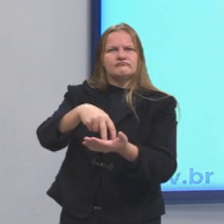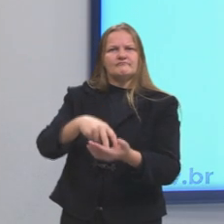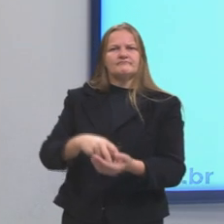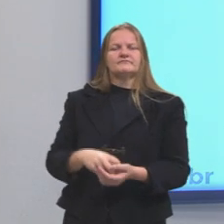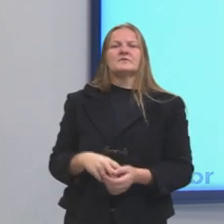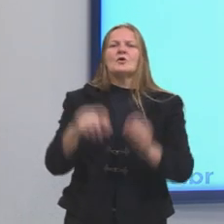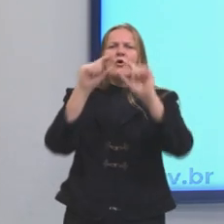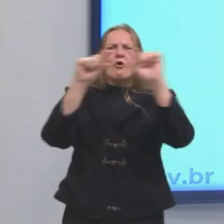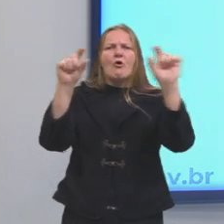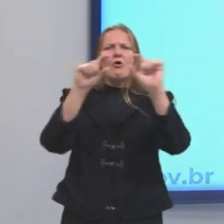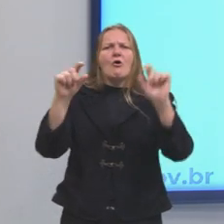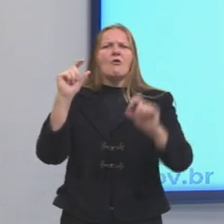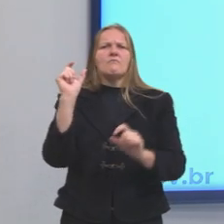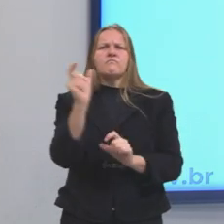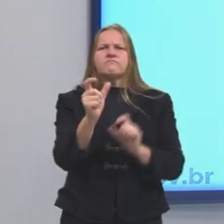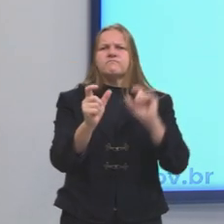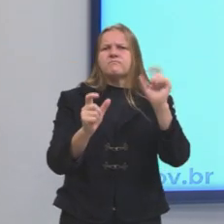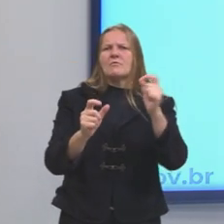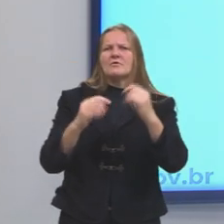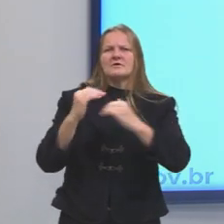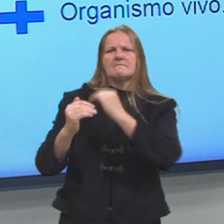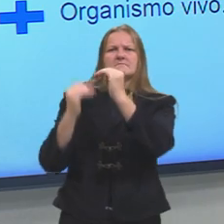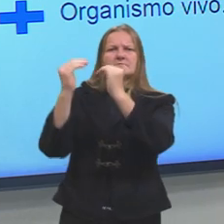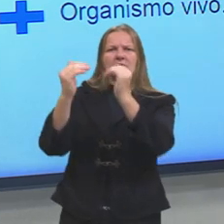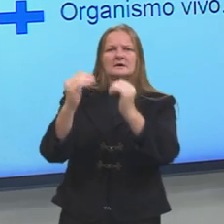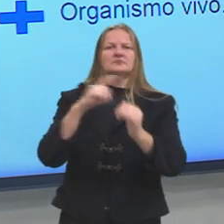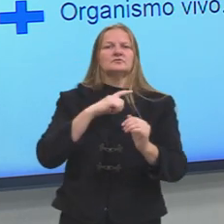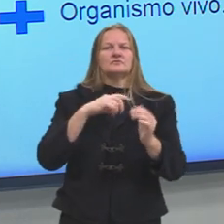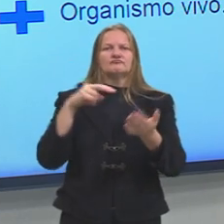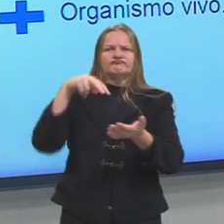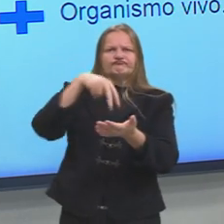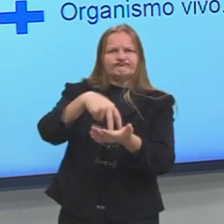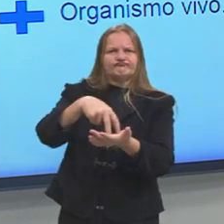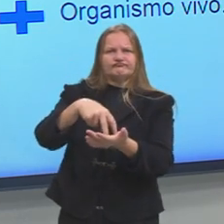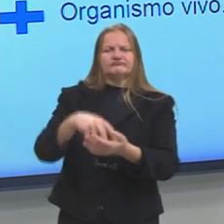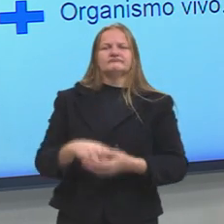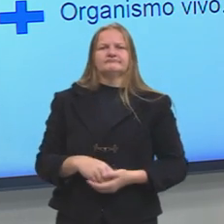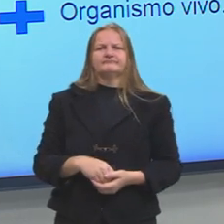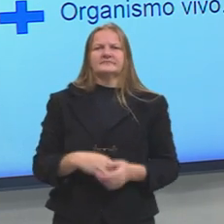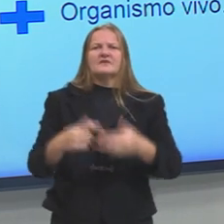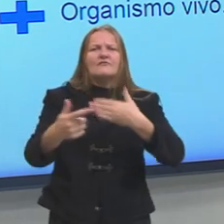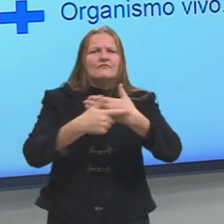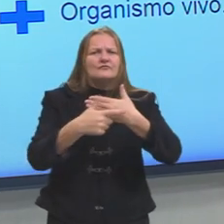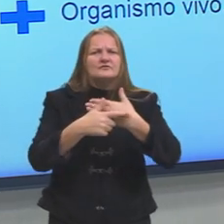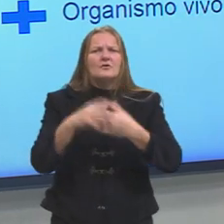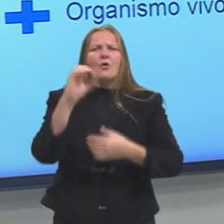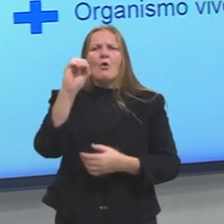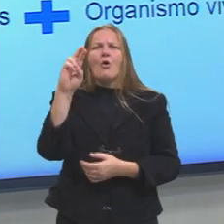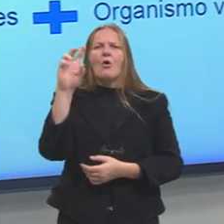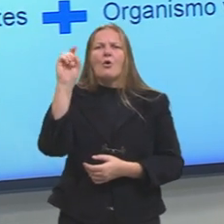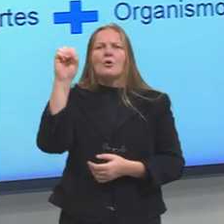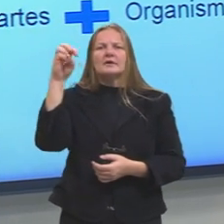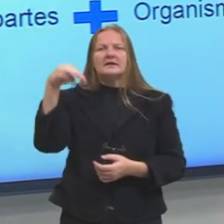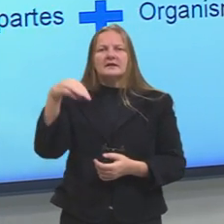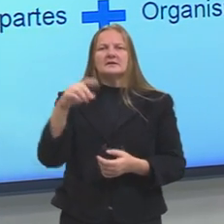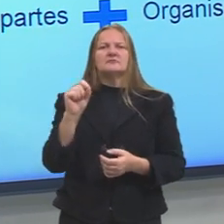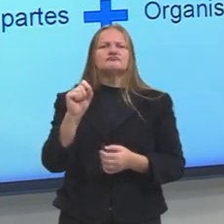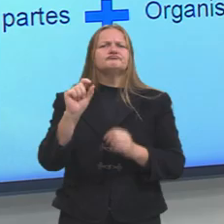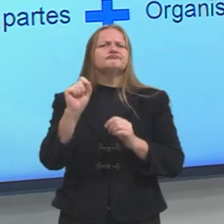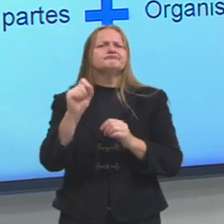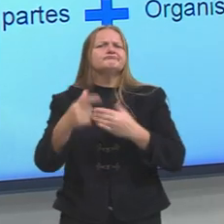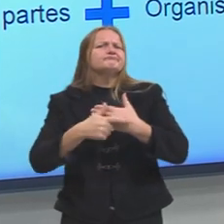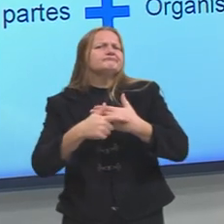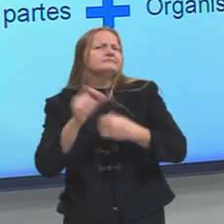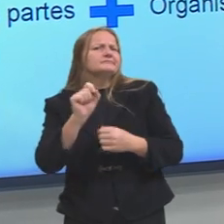sair da ordem. Só que é visão de algumas coisas ingênua. Essa função e essa ordem está a serviço de quem? Do quê?